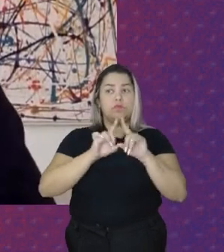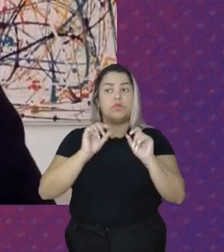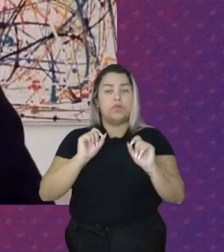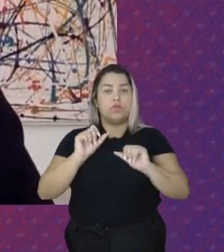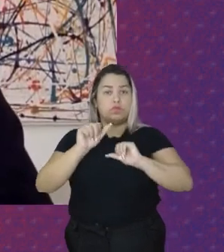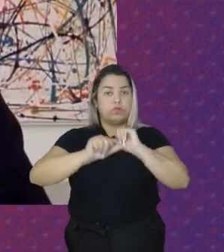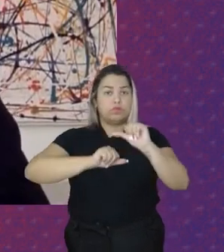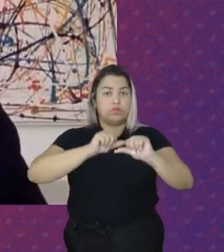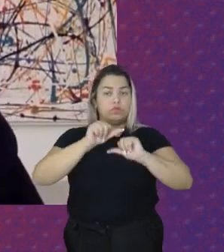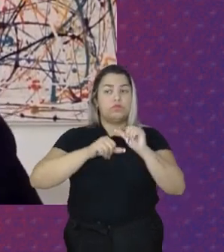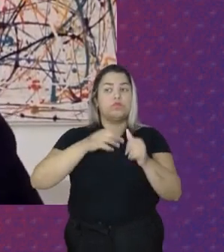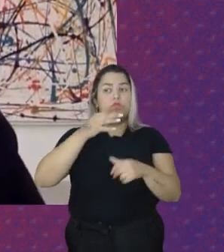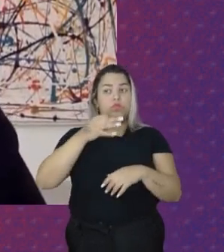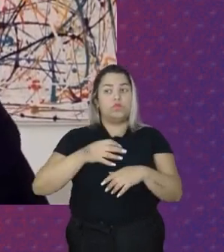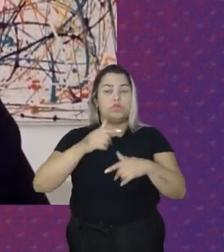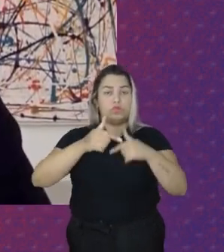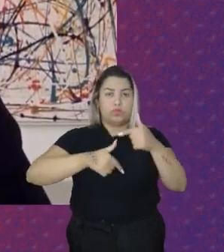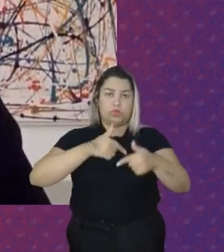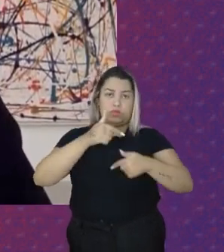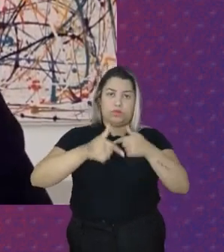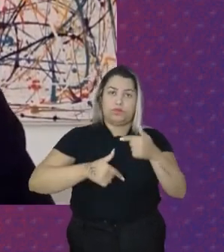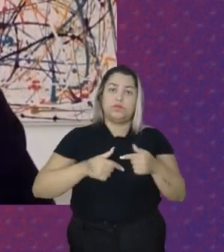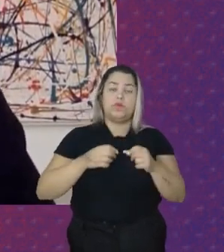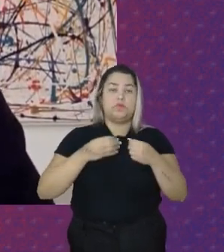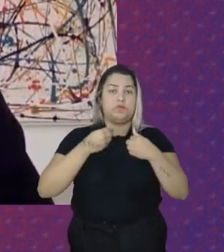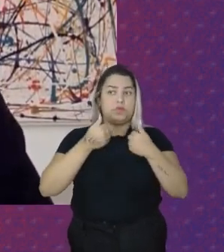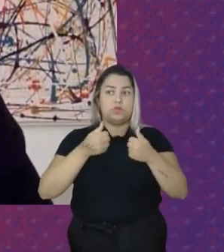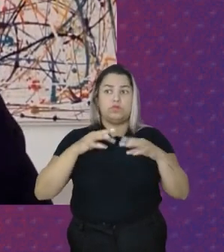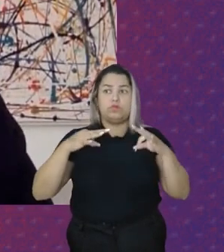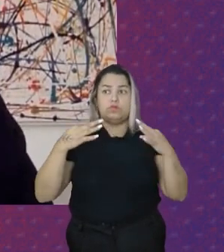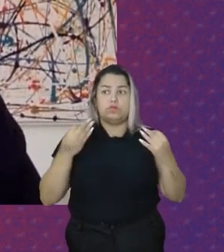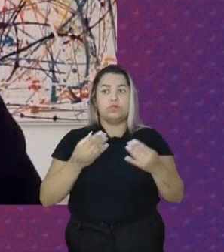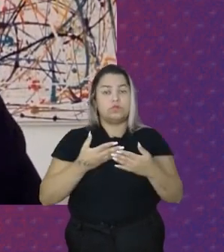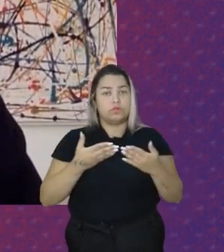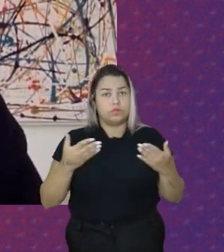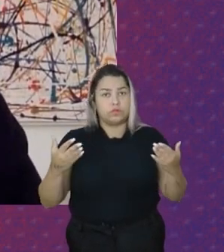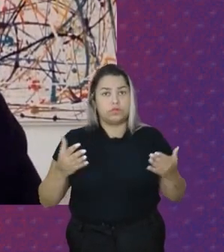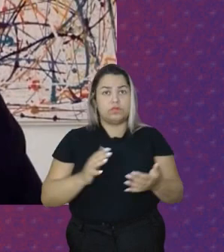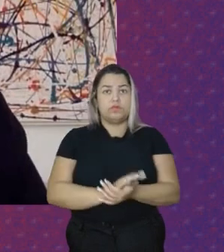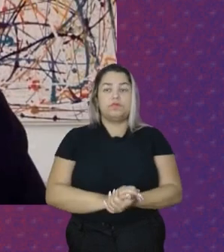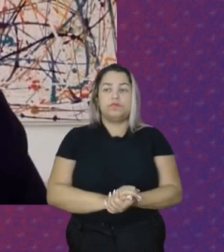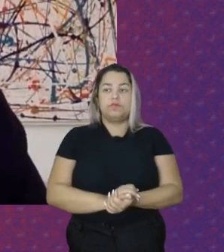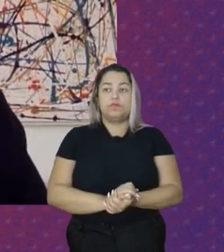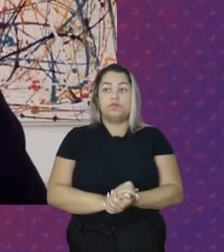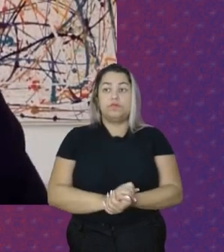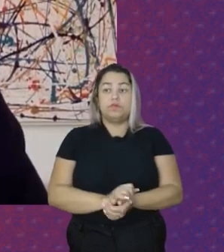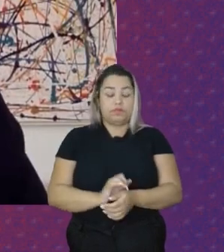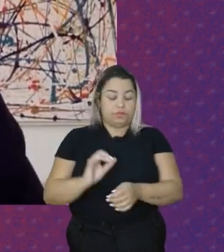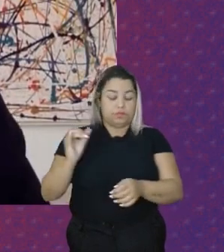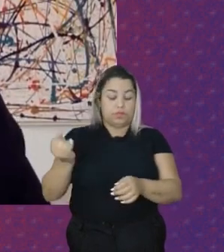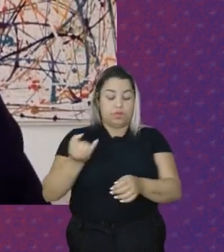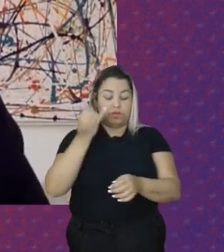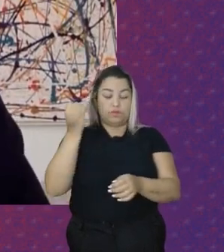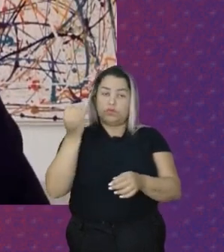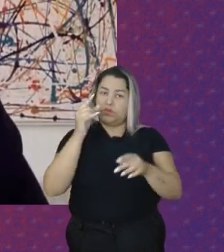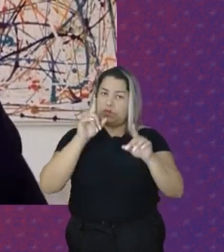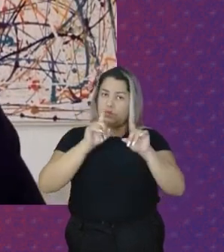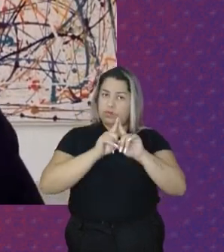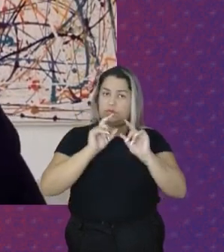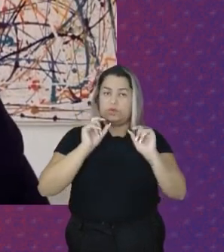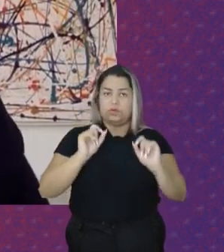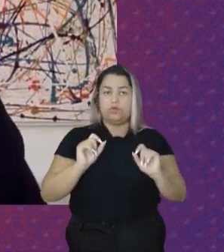tornar Efetivo O trabalho decente Para todos E todas Qual a importância Do trabalho